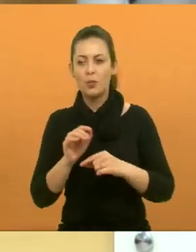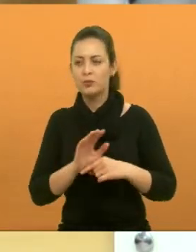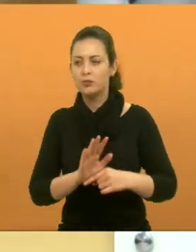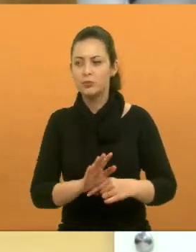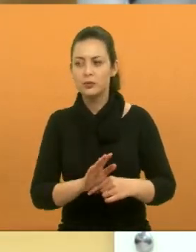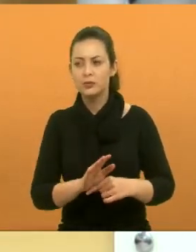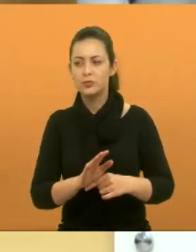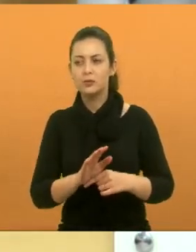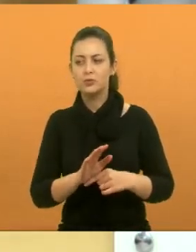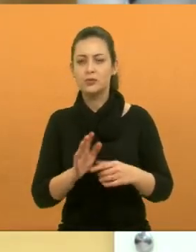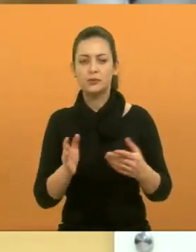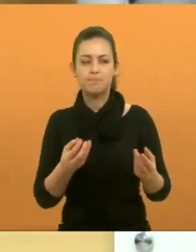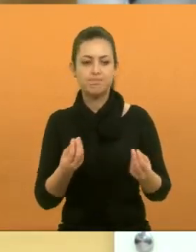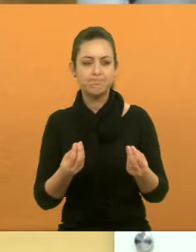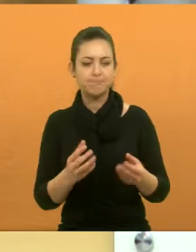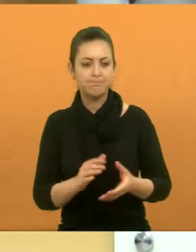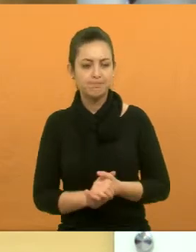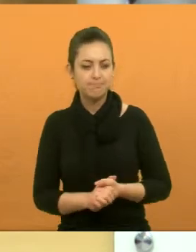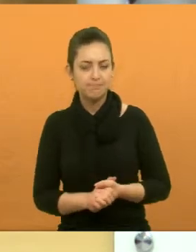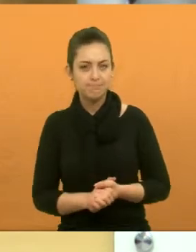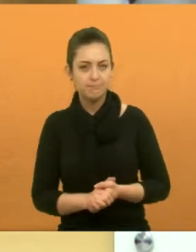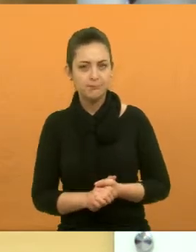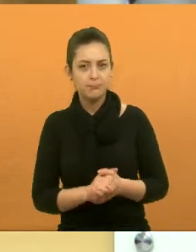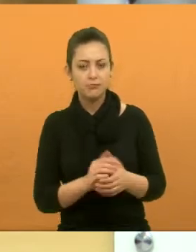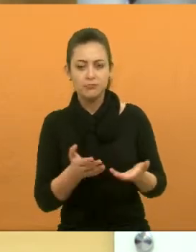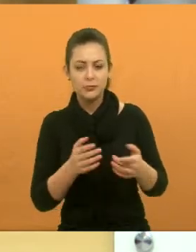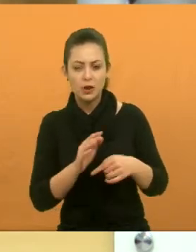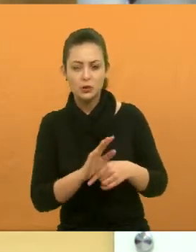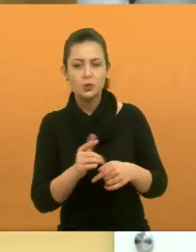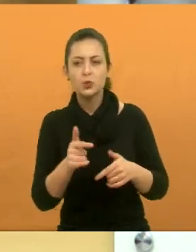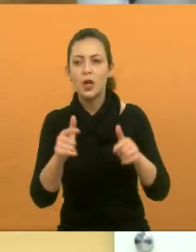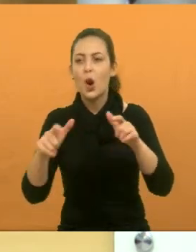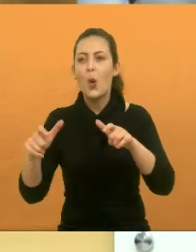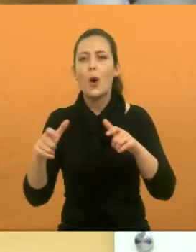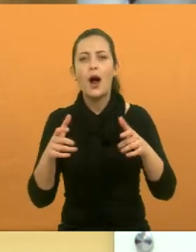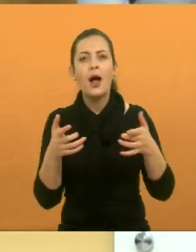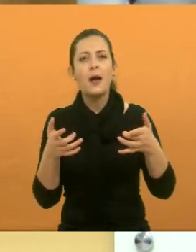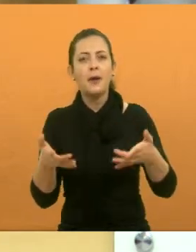A quem pedir socorro para que possa ficar com eles, porque nós não temos abrigo.